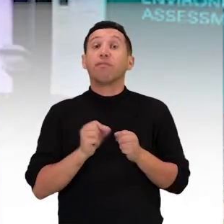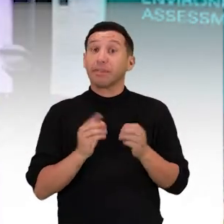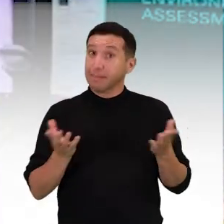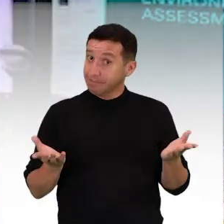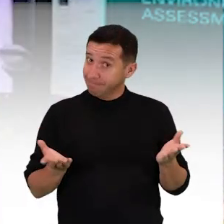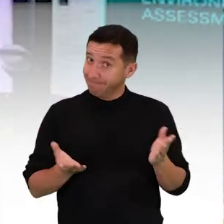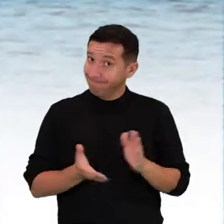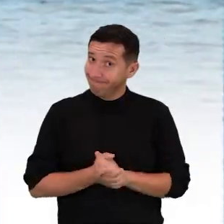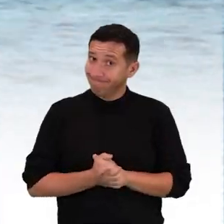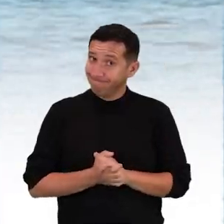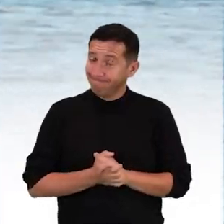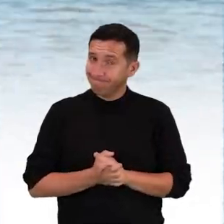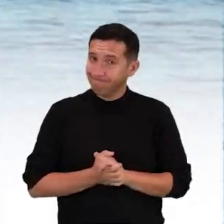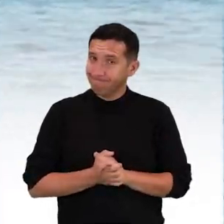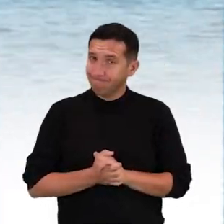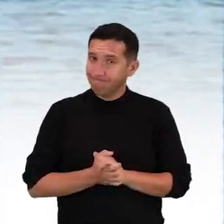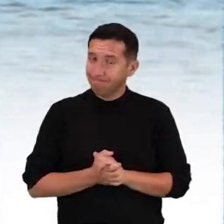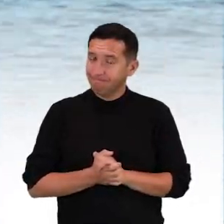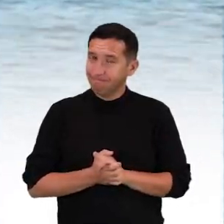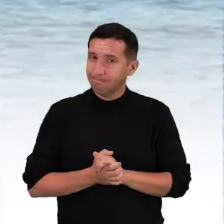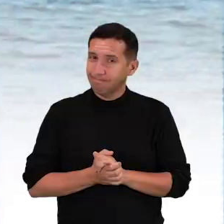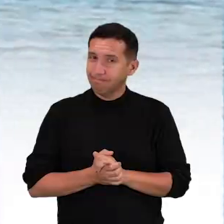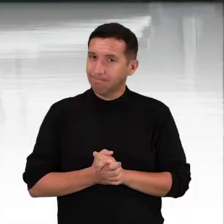feito e como deve ser feito.